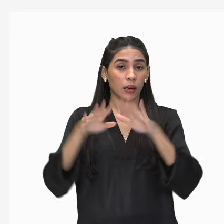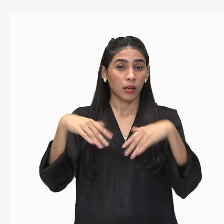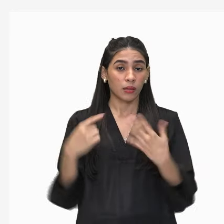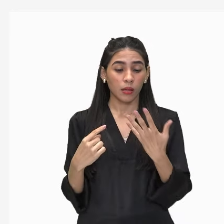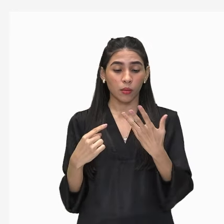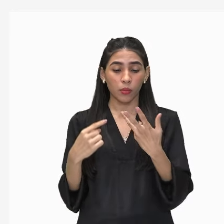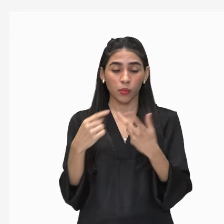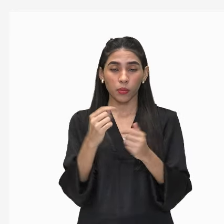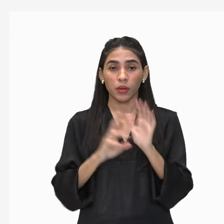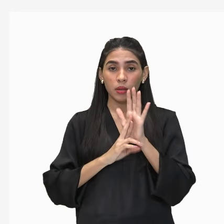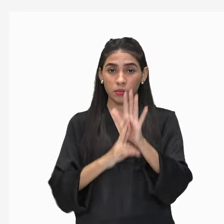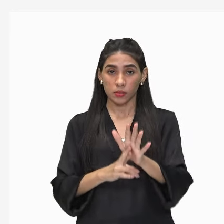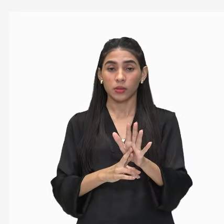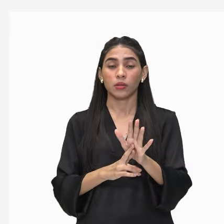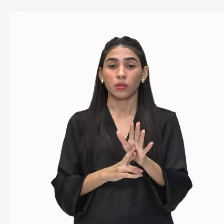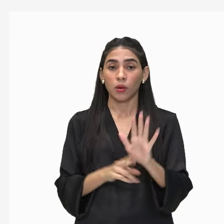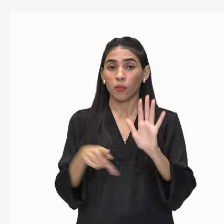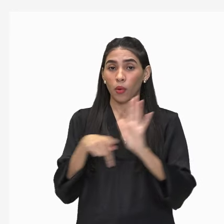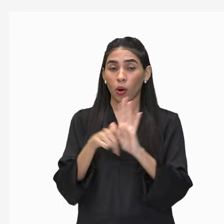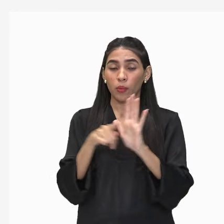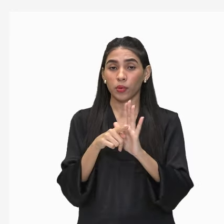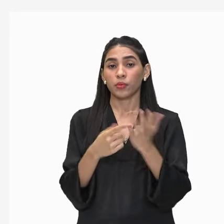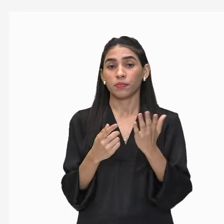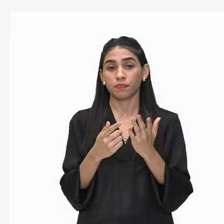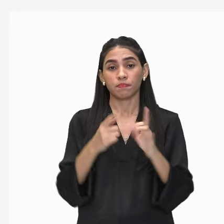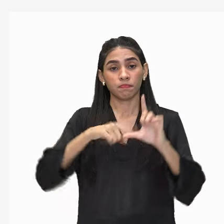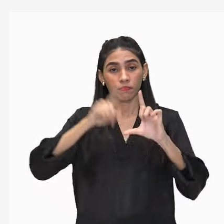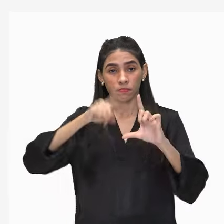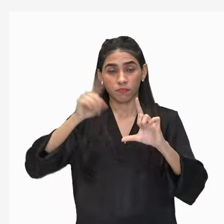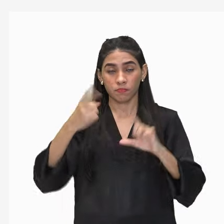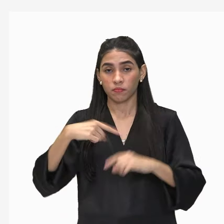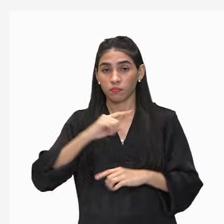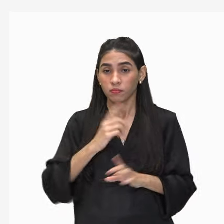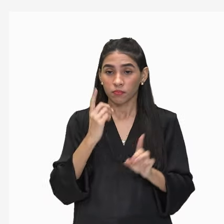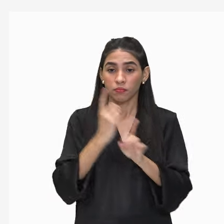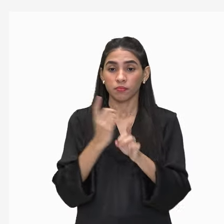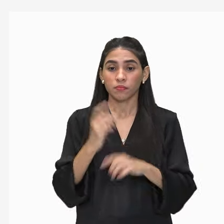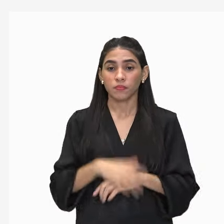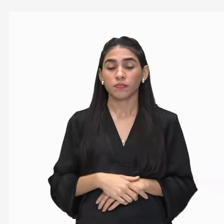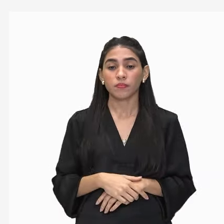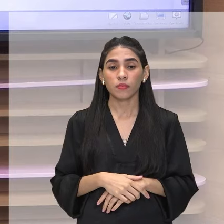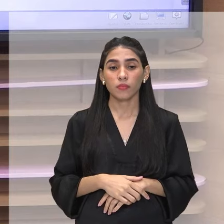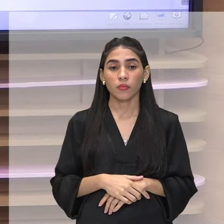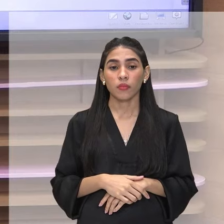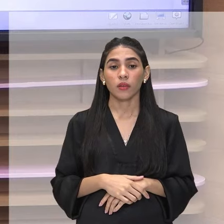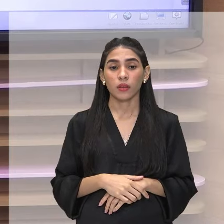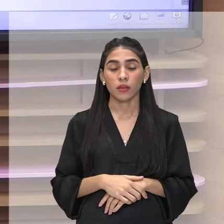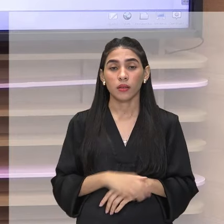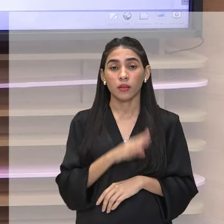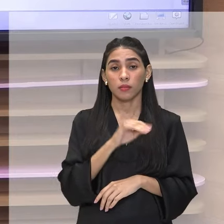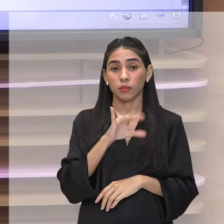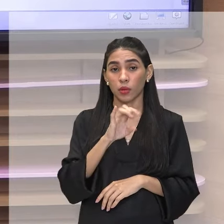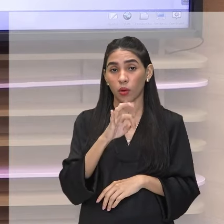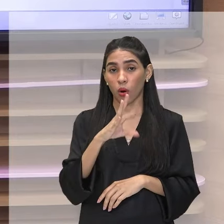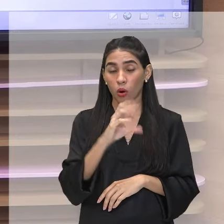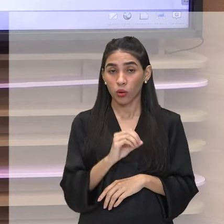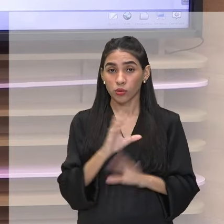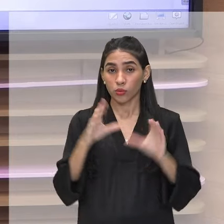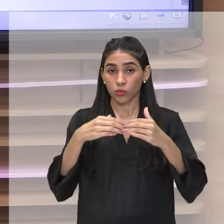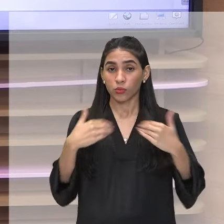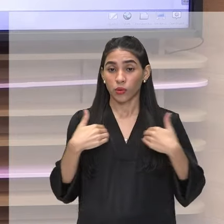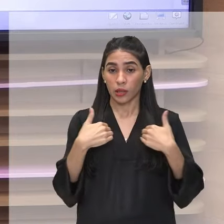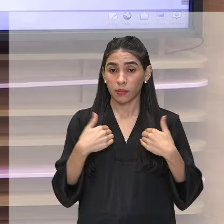representações aí desse gráfico, a gente consegue identificar o potencial biótico da espécie, esse